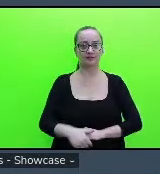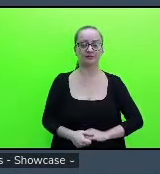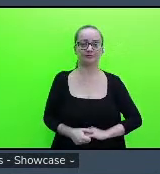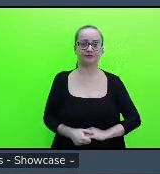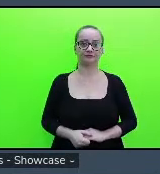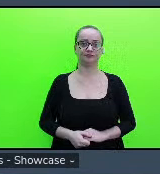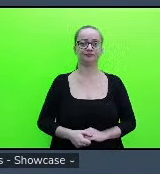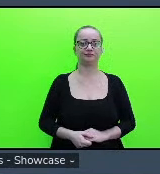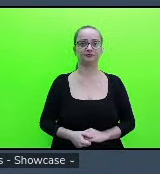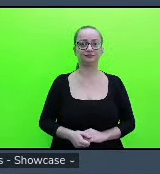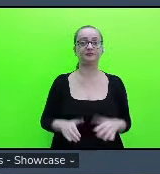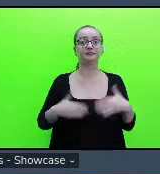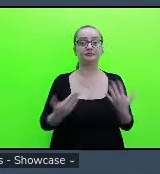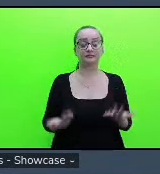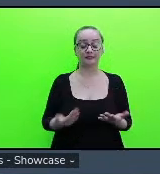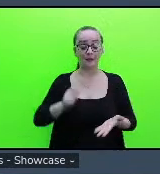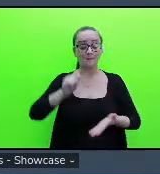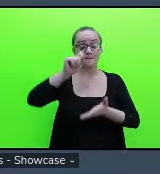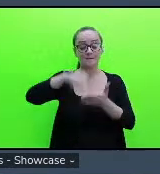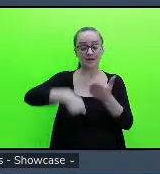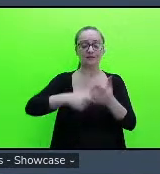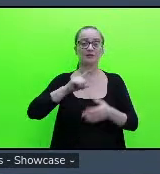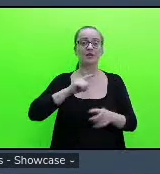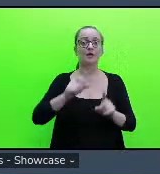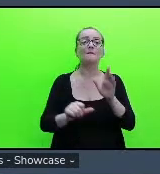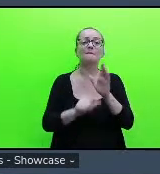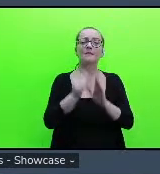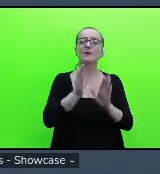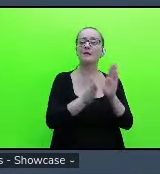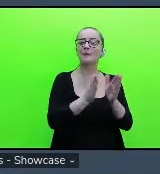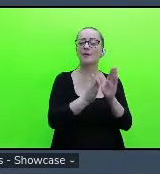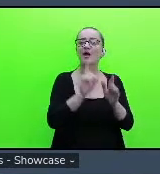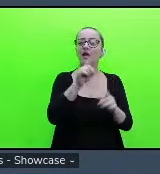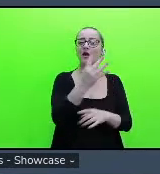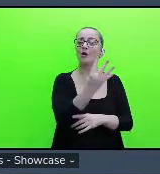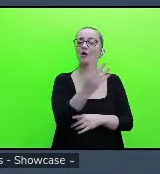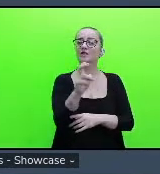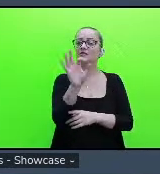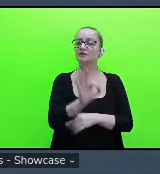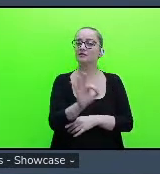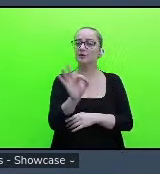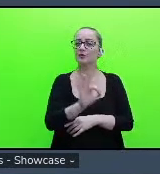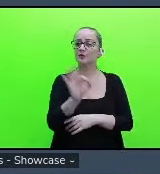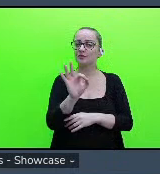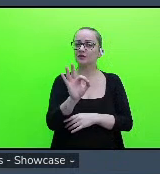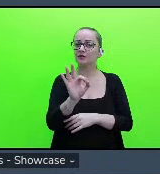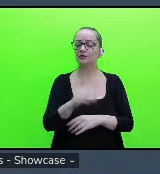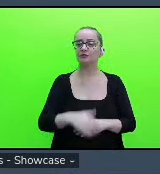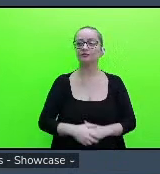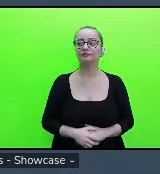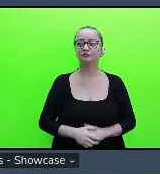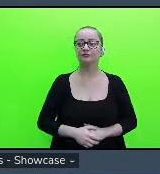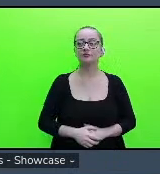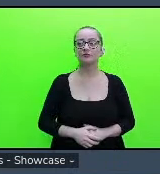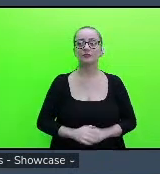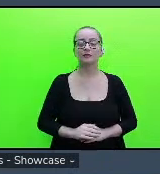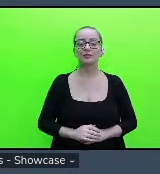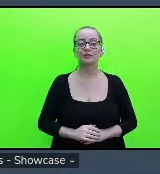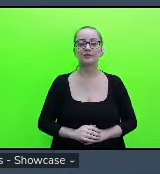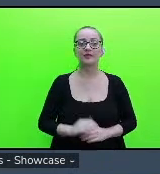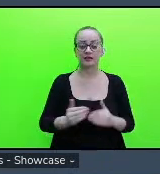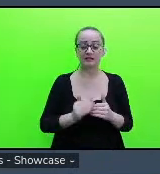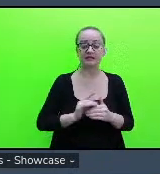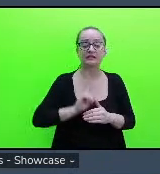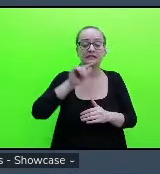estavam matriculados no primeiro período foram de 45,5% e seguido pelo